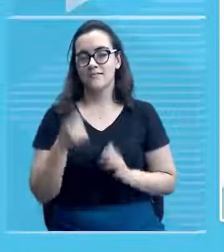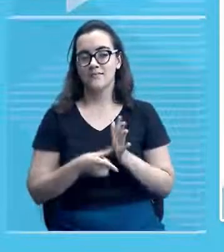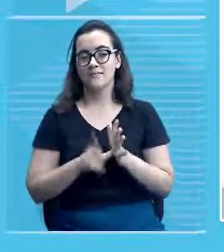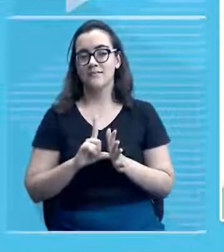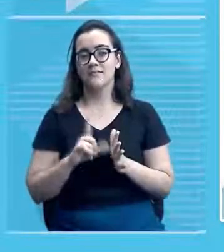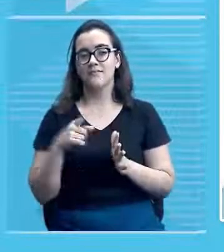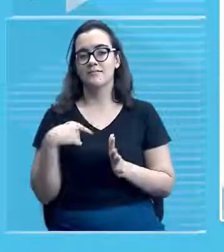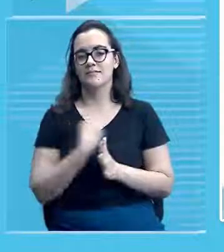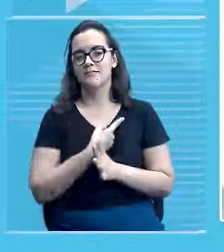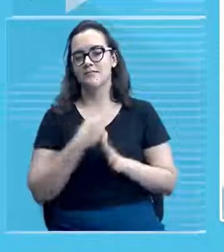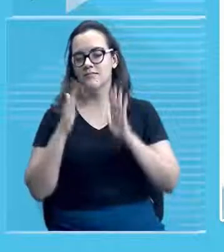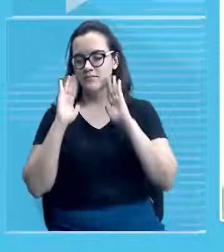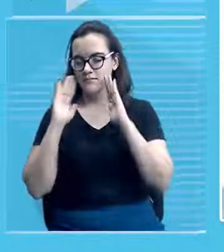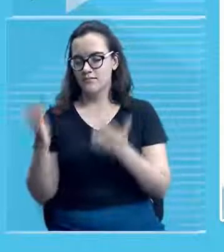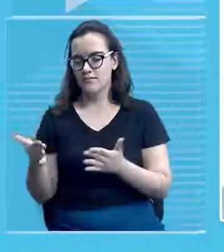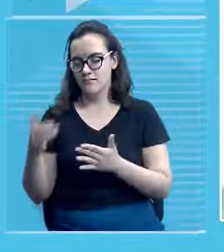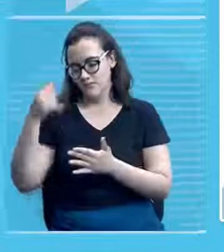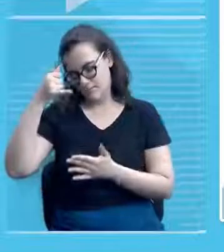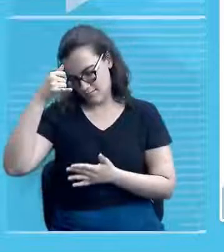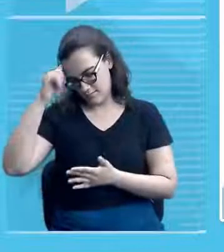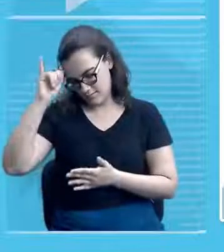agricultura de subsistência, tá?